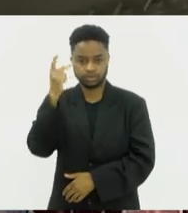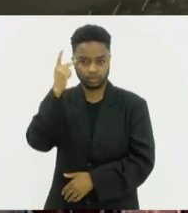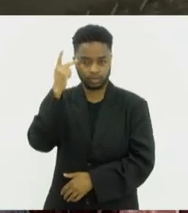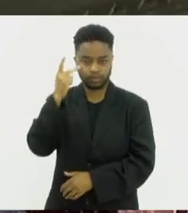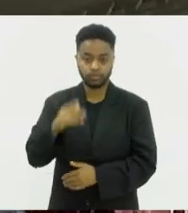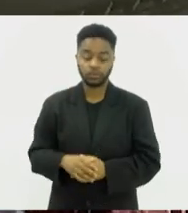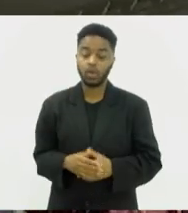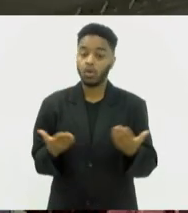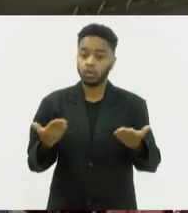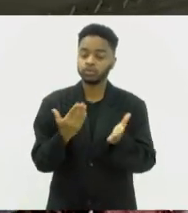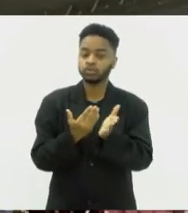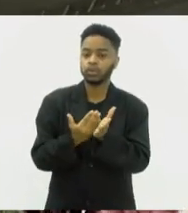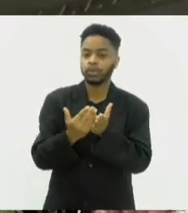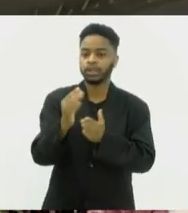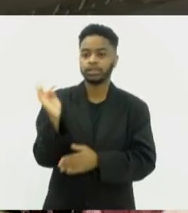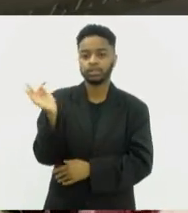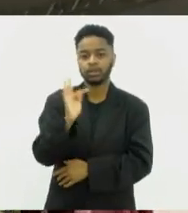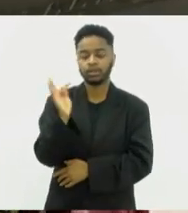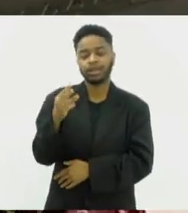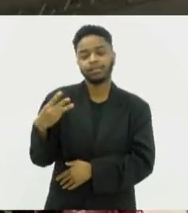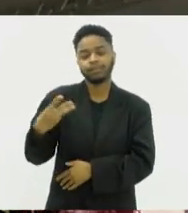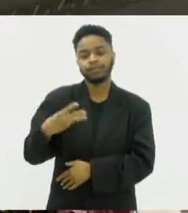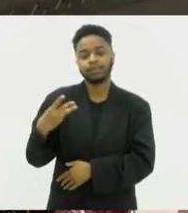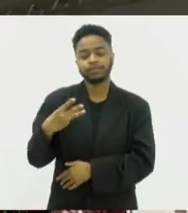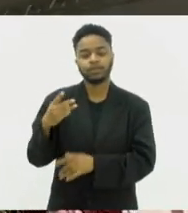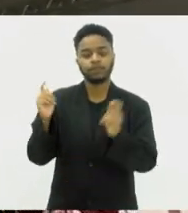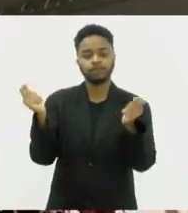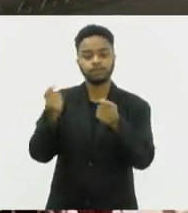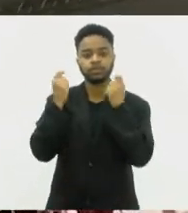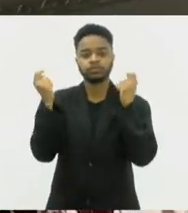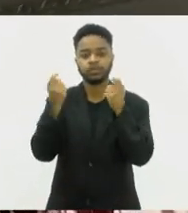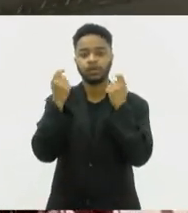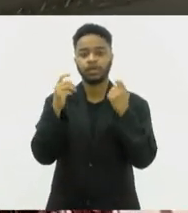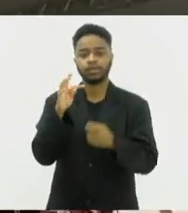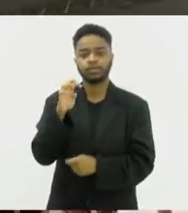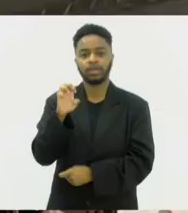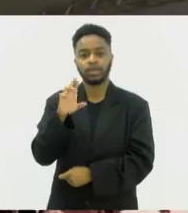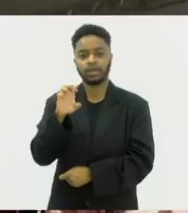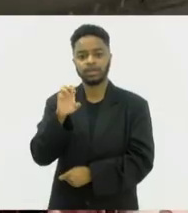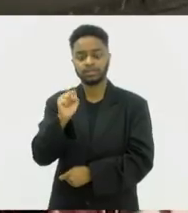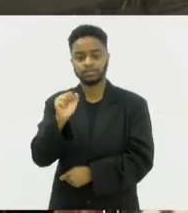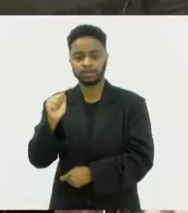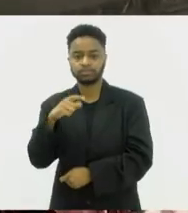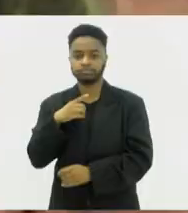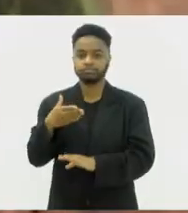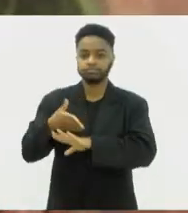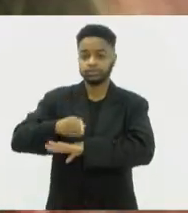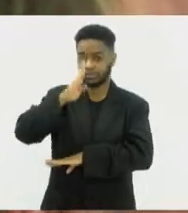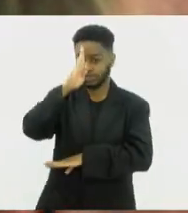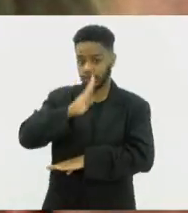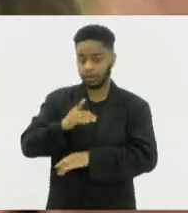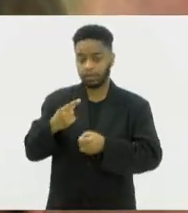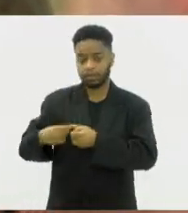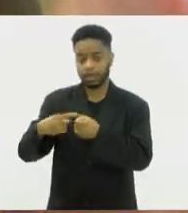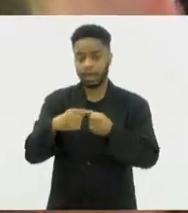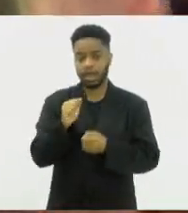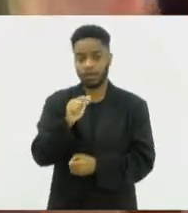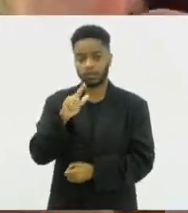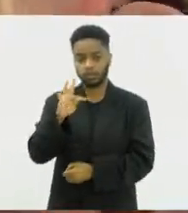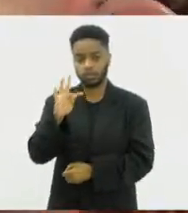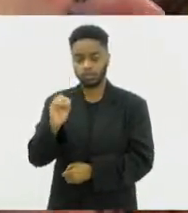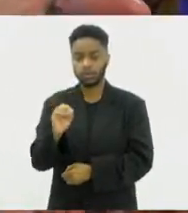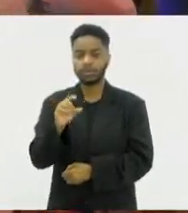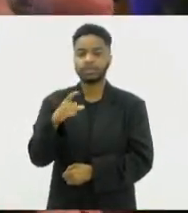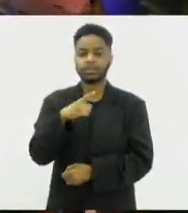Começa hoje, em Teresópolis, a terceira edição do Festival de Tereza, com entrada gratuita no bairro do Alto. São esperadas mais de 100 mil